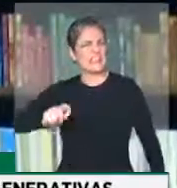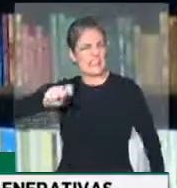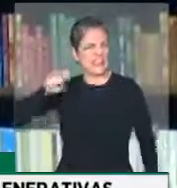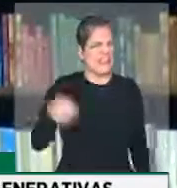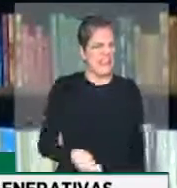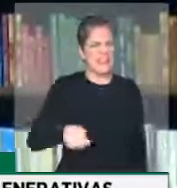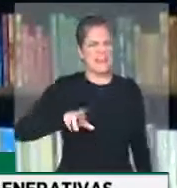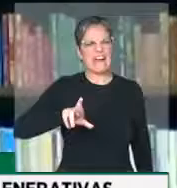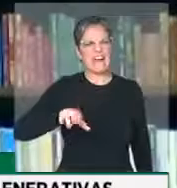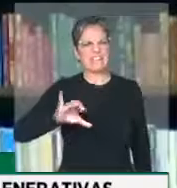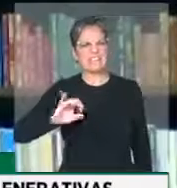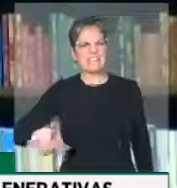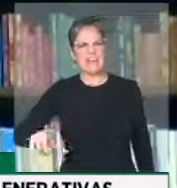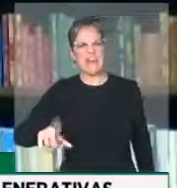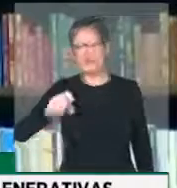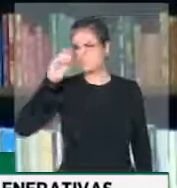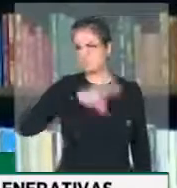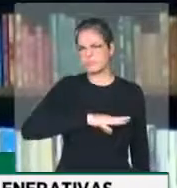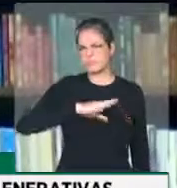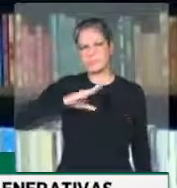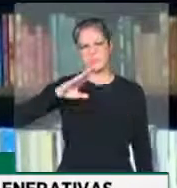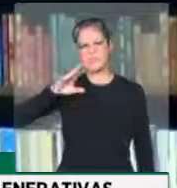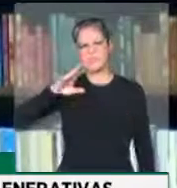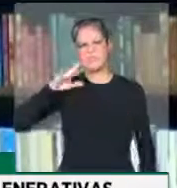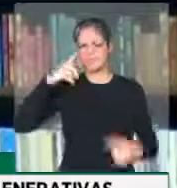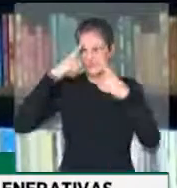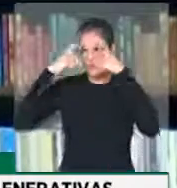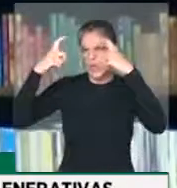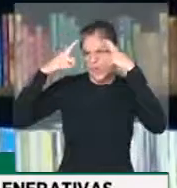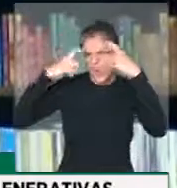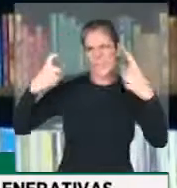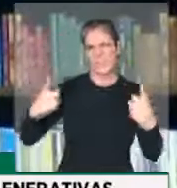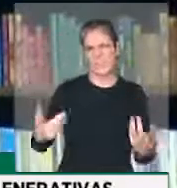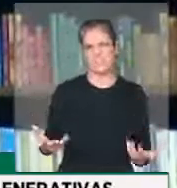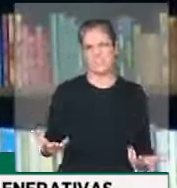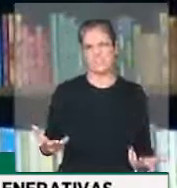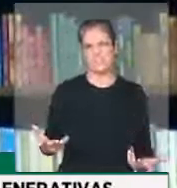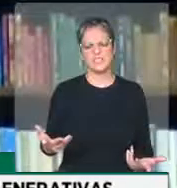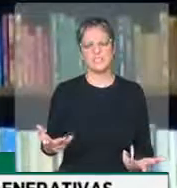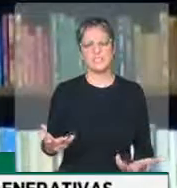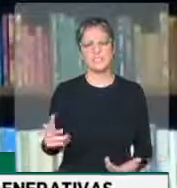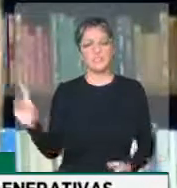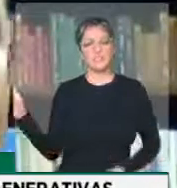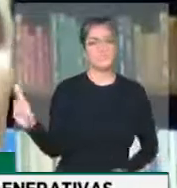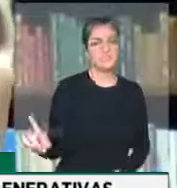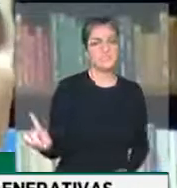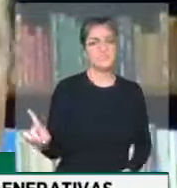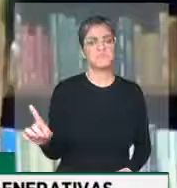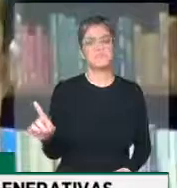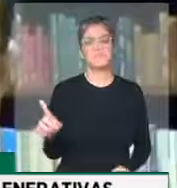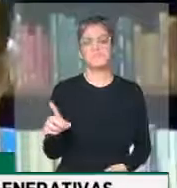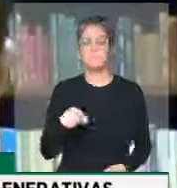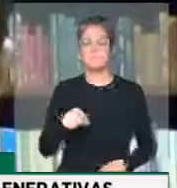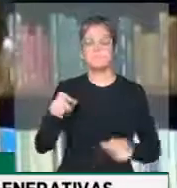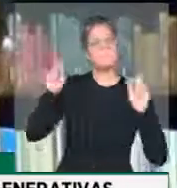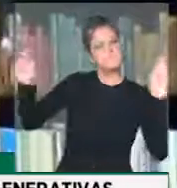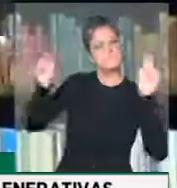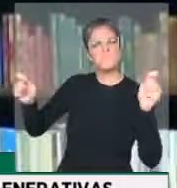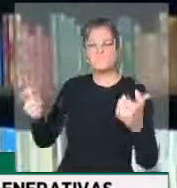fascista, autoritária, violenta, defendem o fechamento do Congresso,